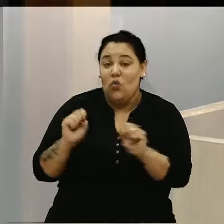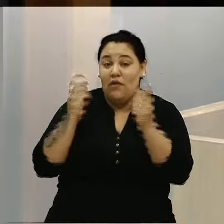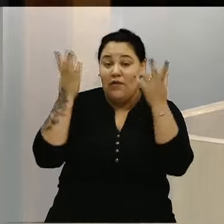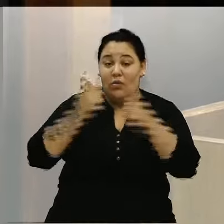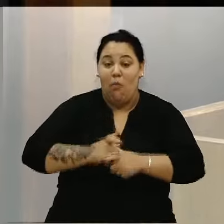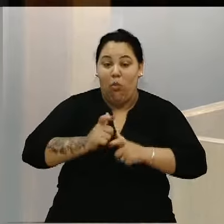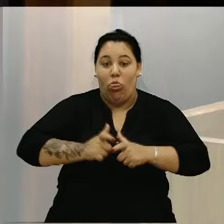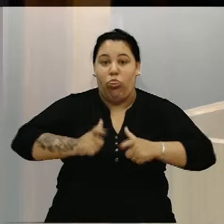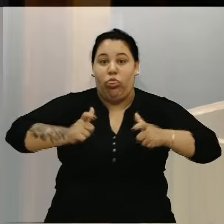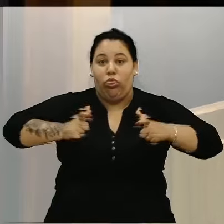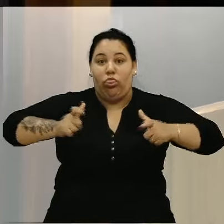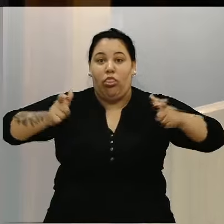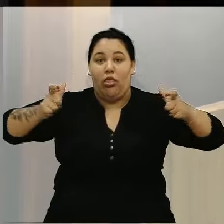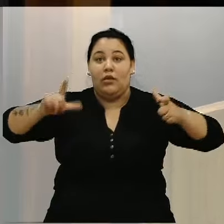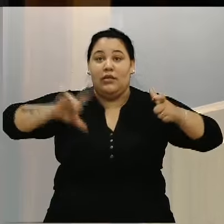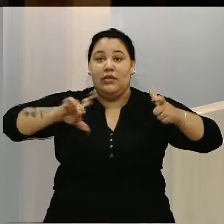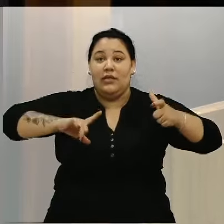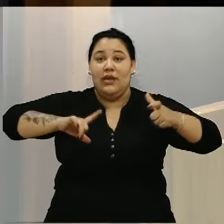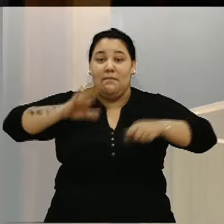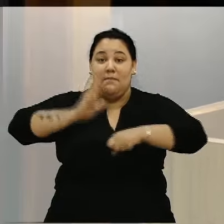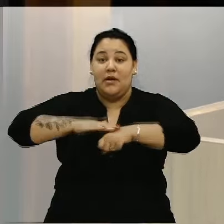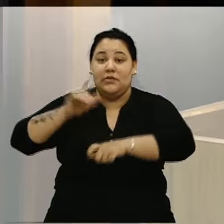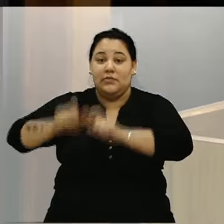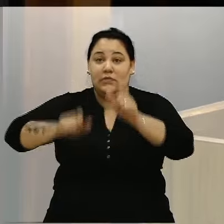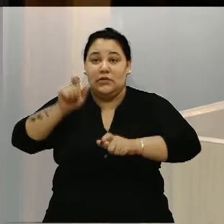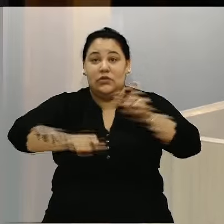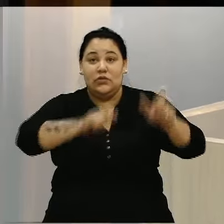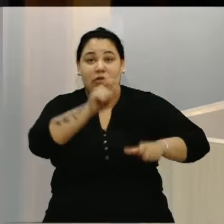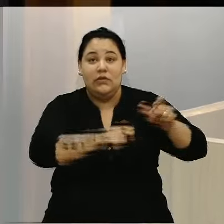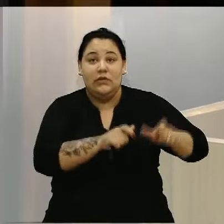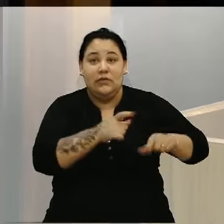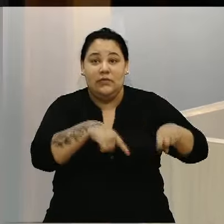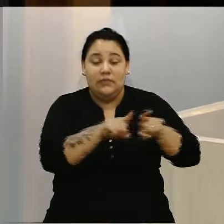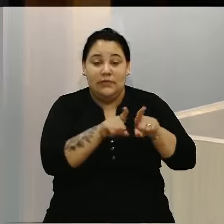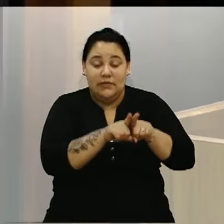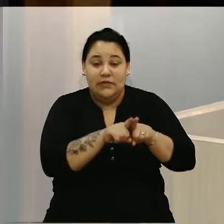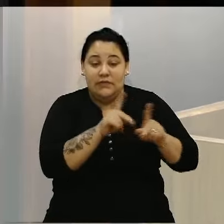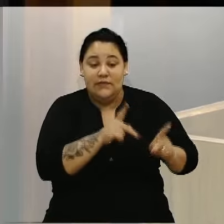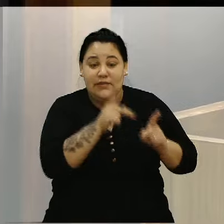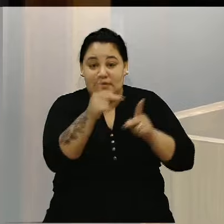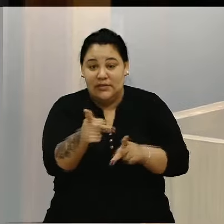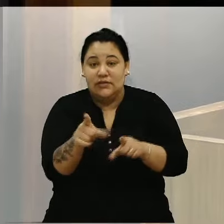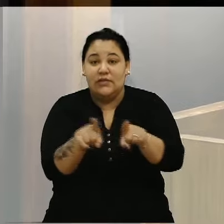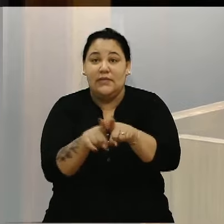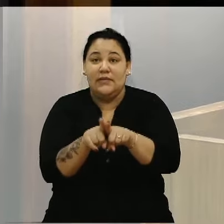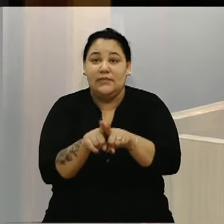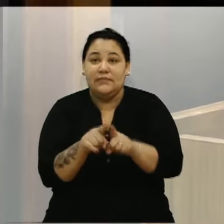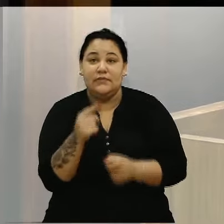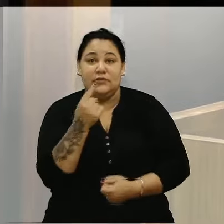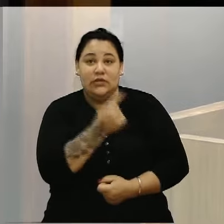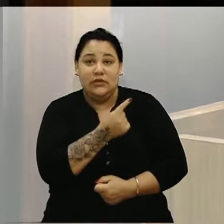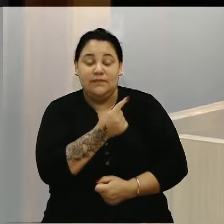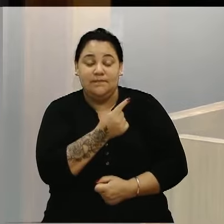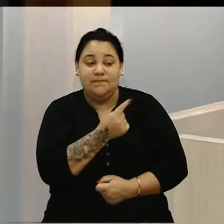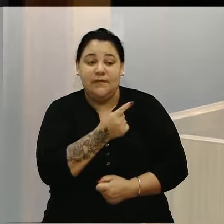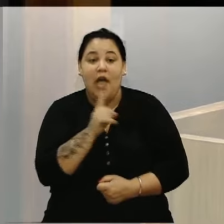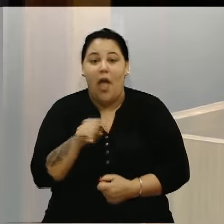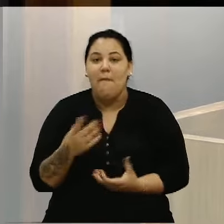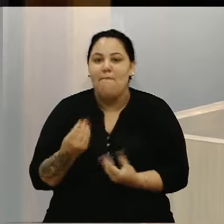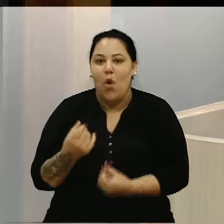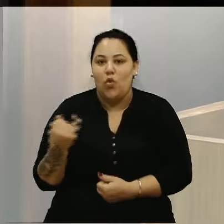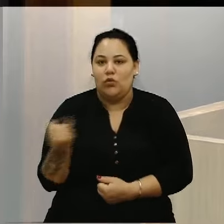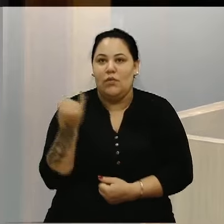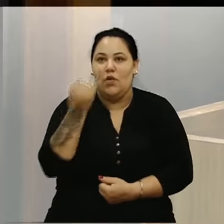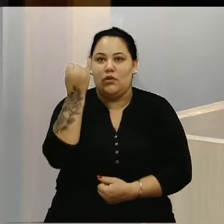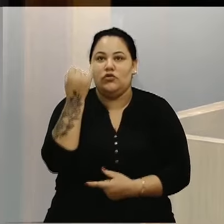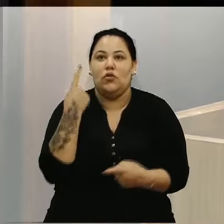cada ano Vai ter mais gente vindo Mais pessoas do exterior Nos visitando E isso aqui Pessoal É muito importante Porque